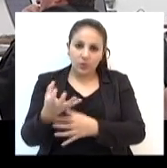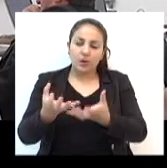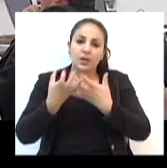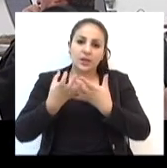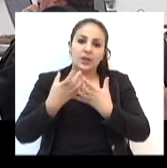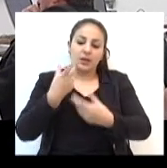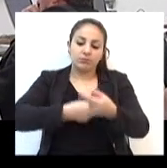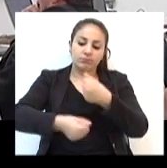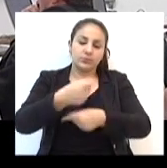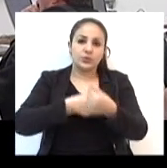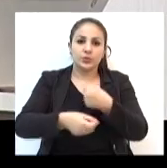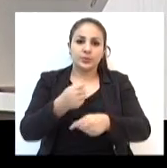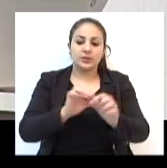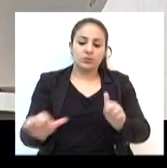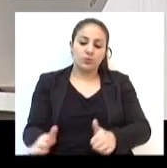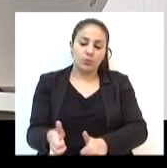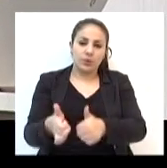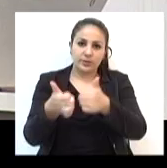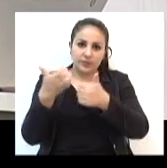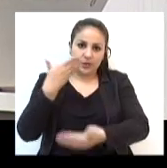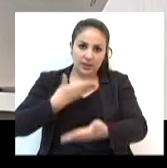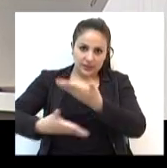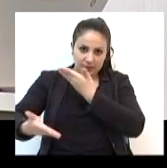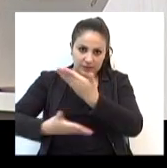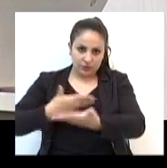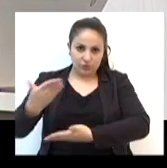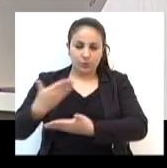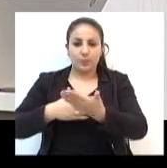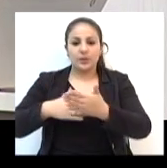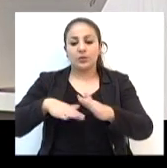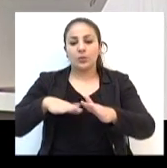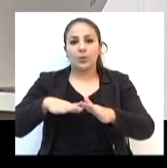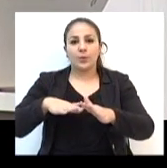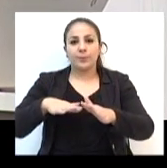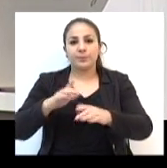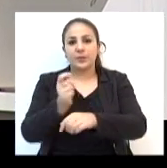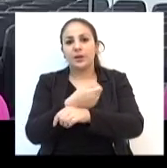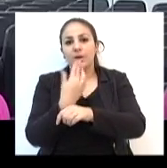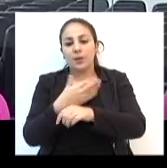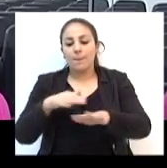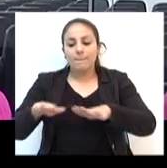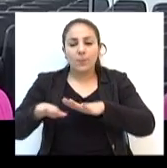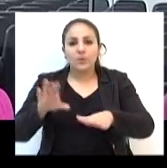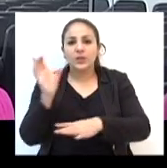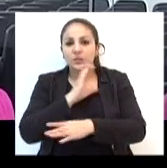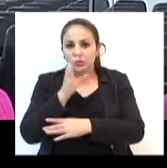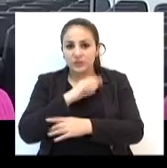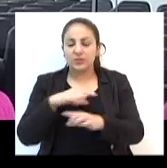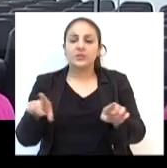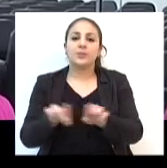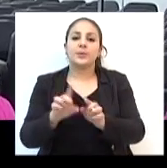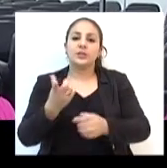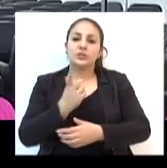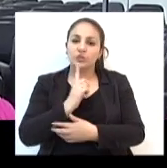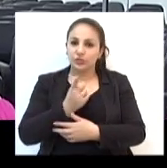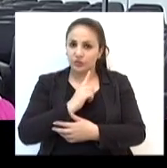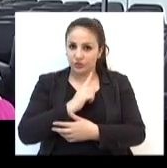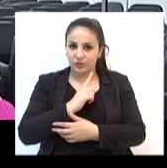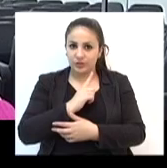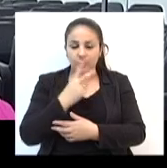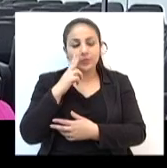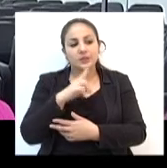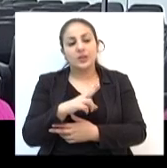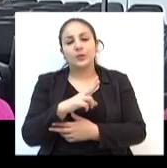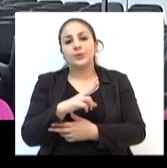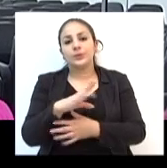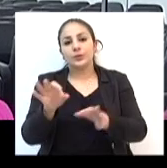quer que a administração qualifique o atendimento móvel de urgência. Tinha uma previsão no PPA, no